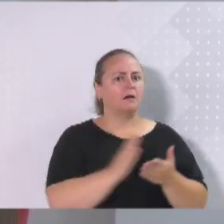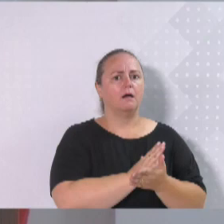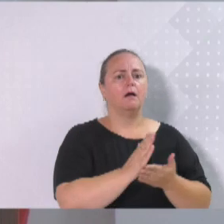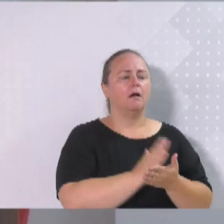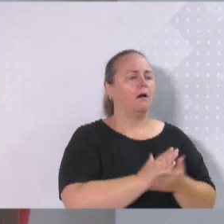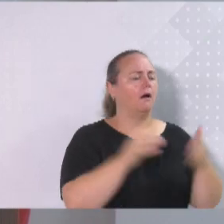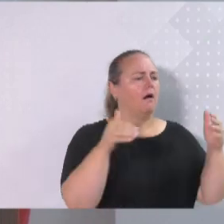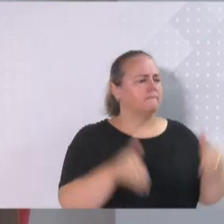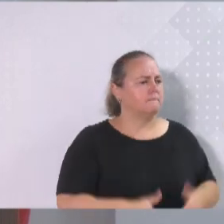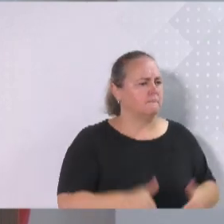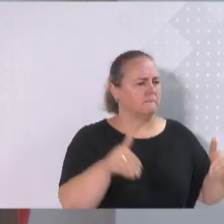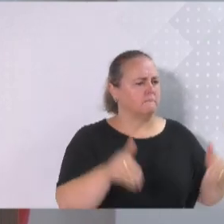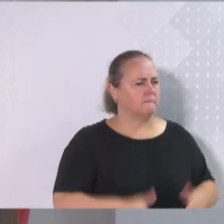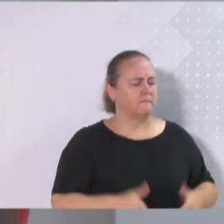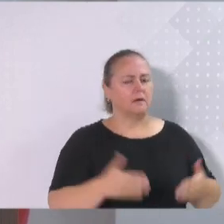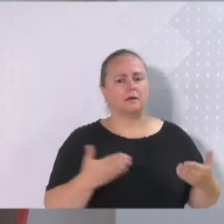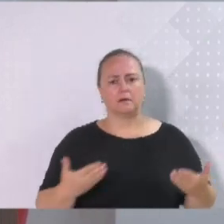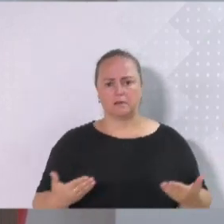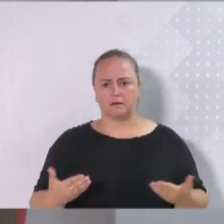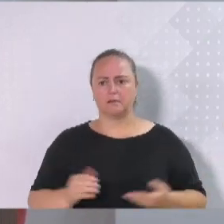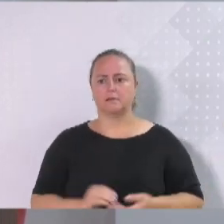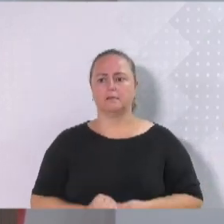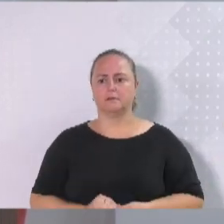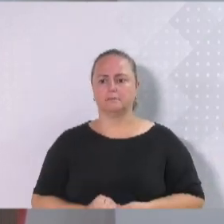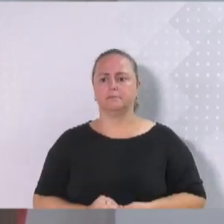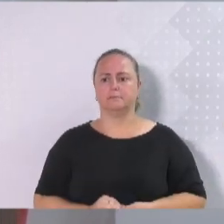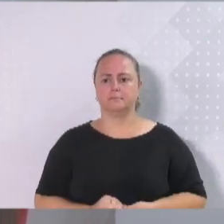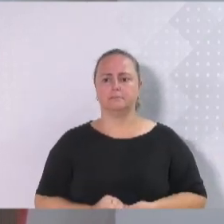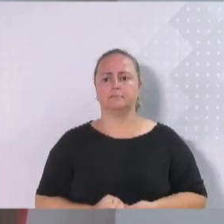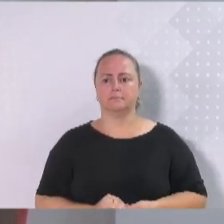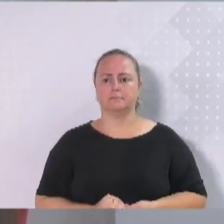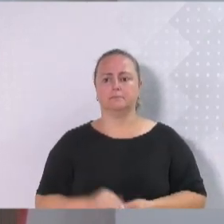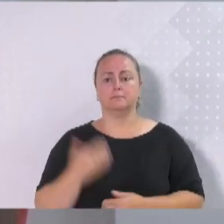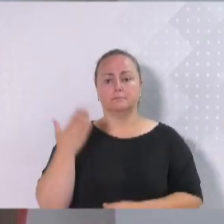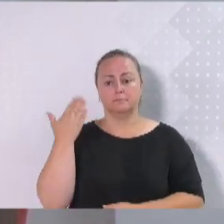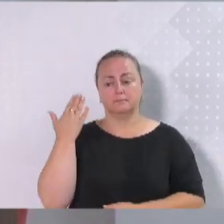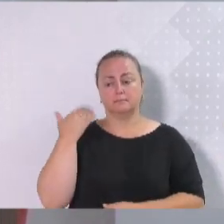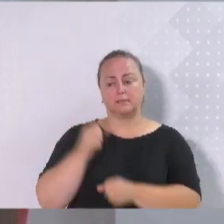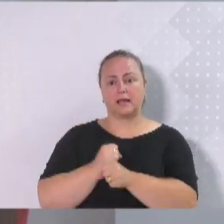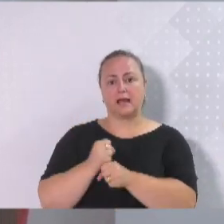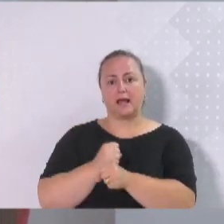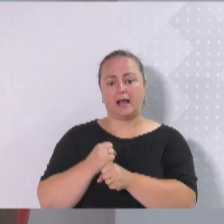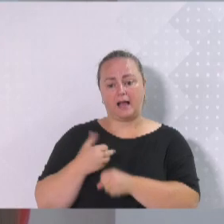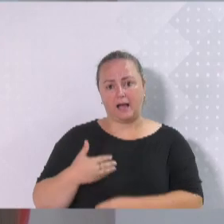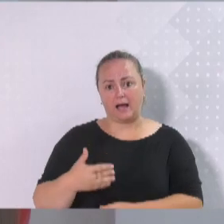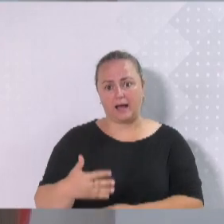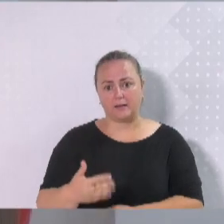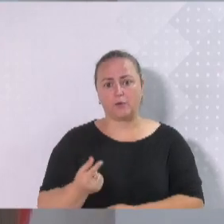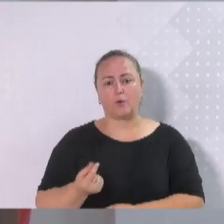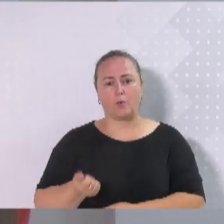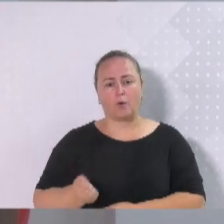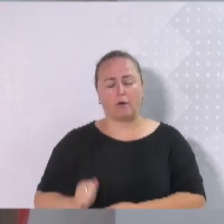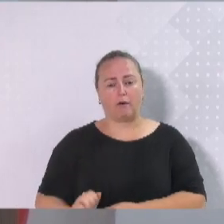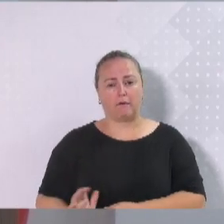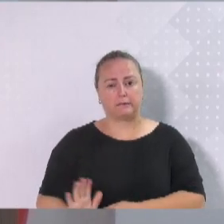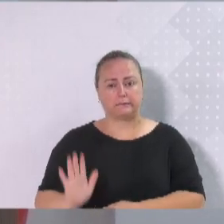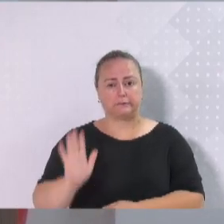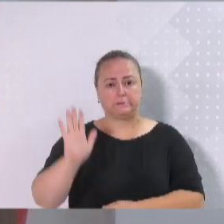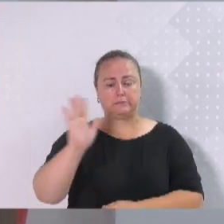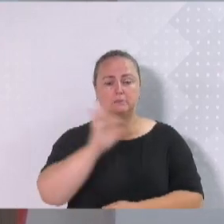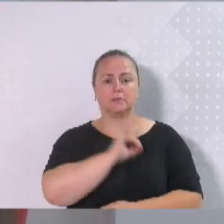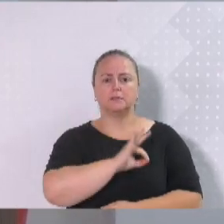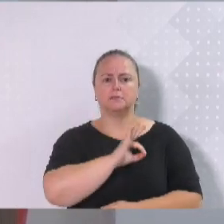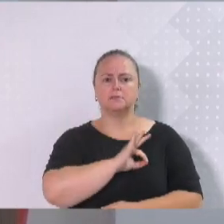Vimos nos últimos anos os alimentos subirem de preço, enquanto o salário mínimo